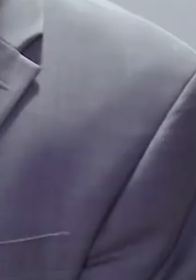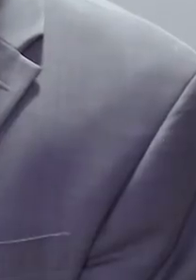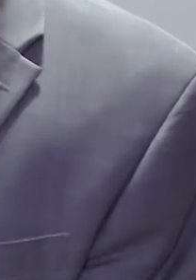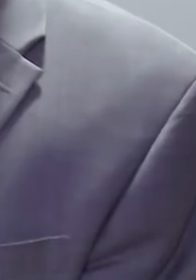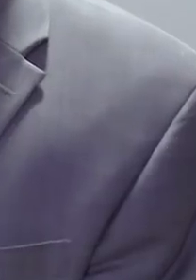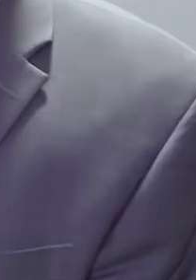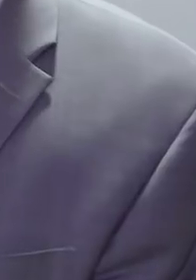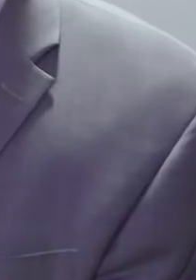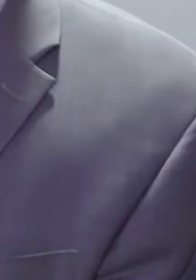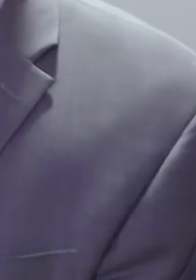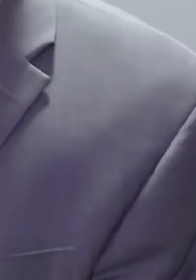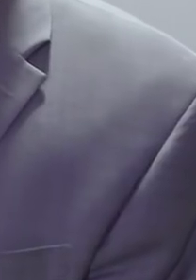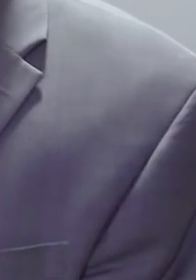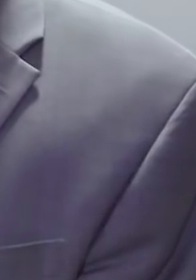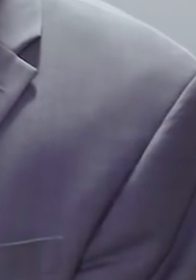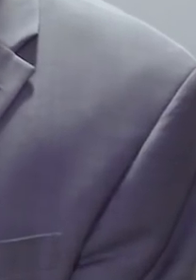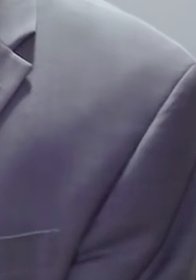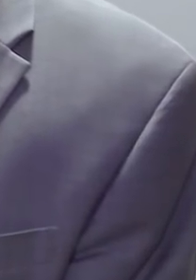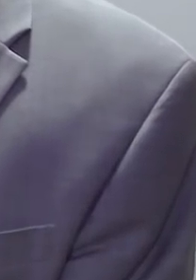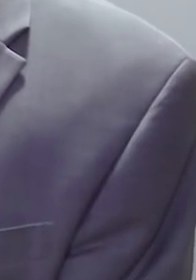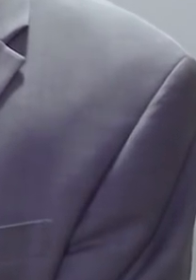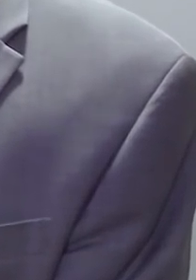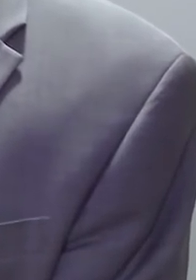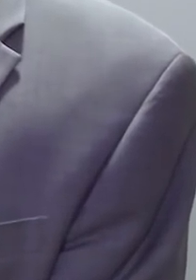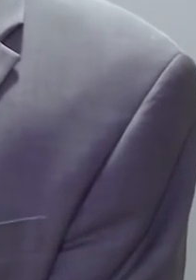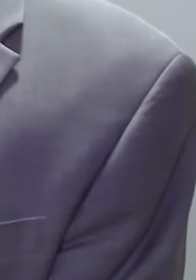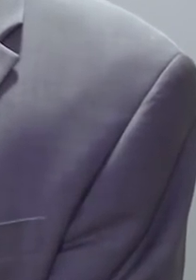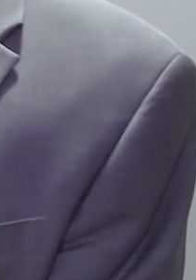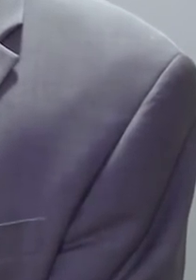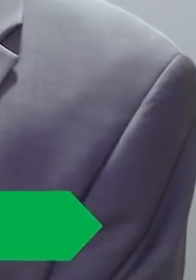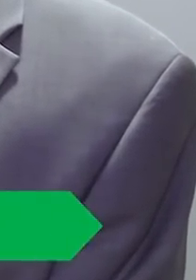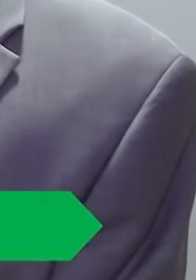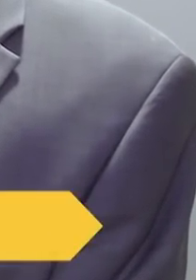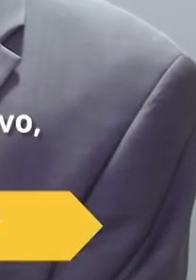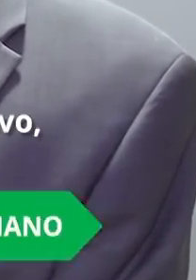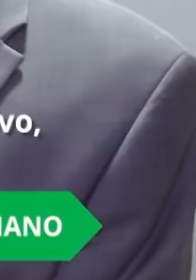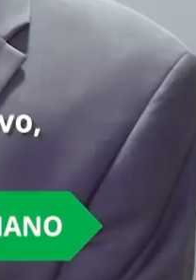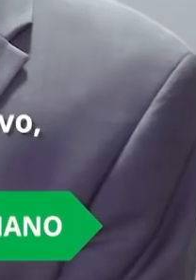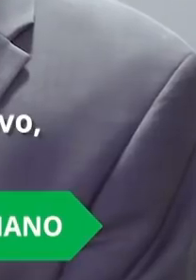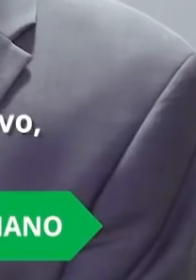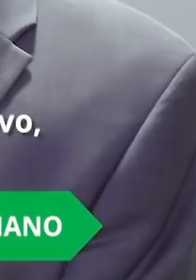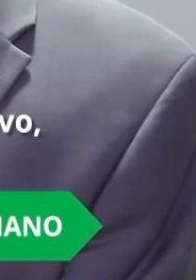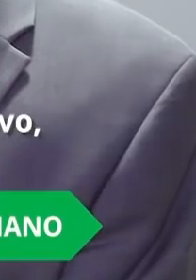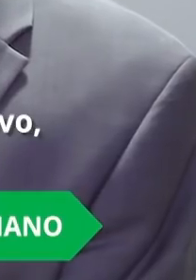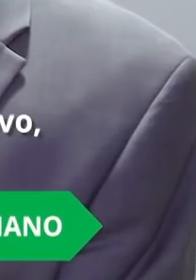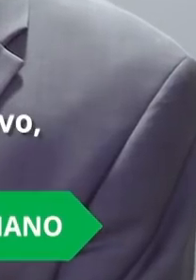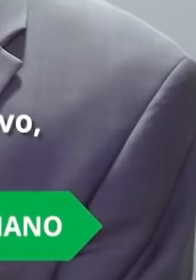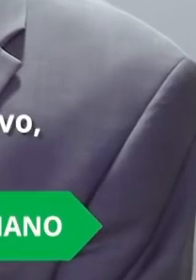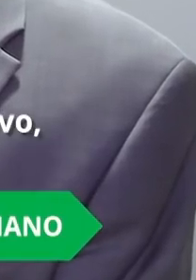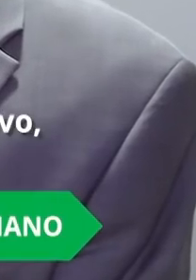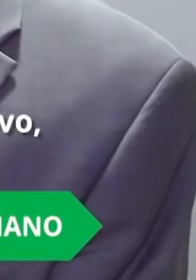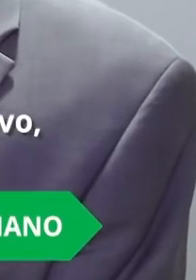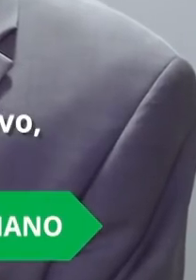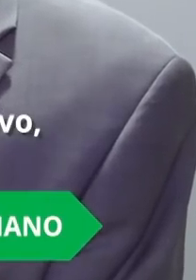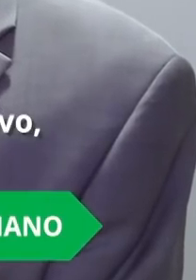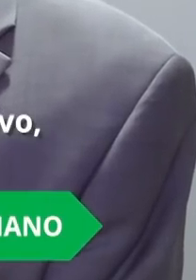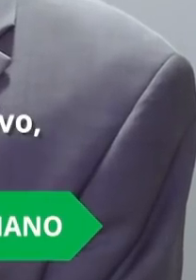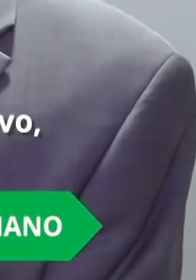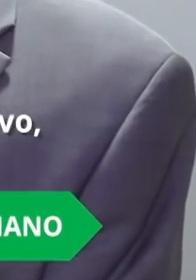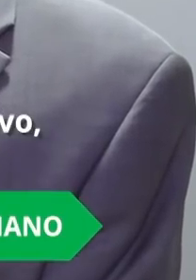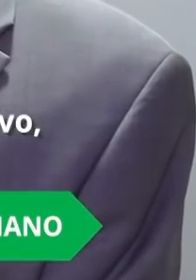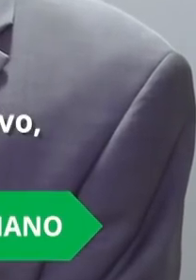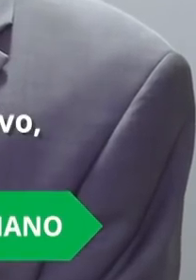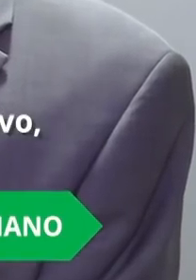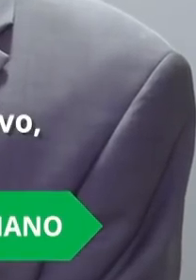Há pouco, telefonei para o presidente Ivan Duque, da Colômbia, para solidarizar com o mesmo e com o seu povo,